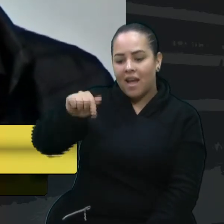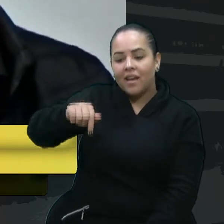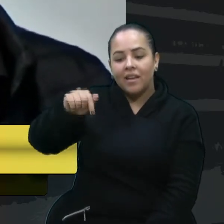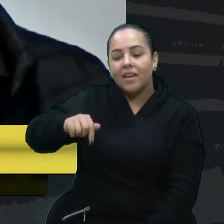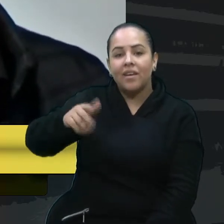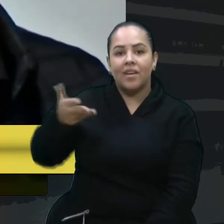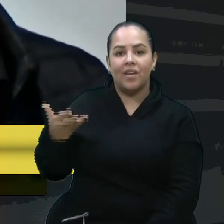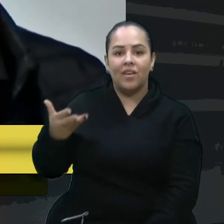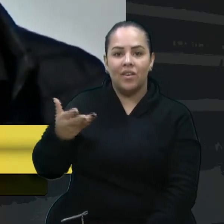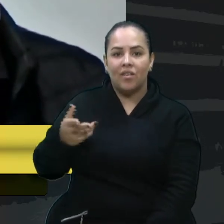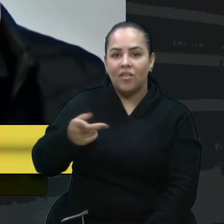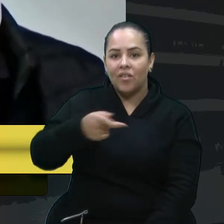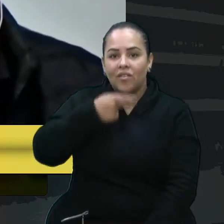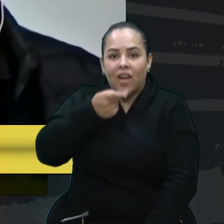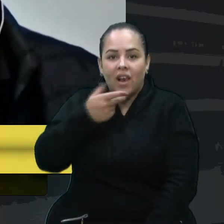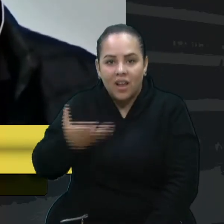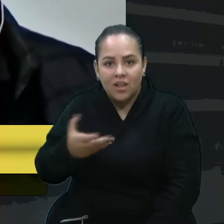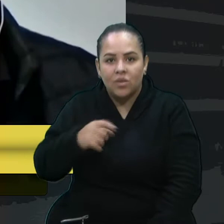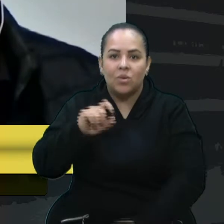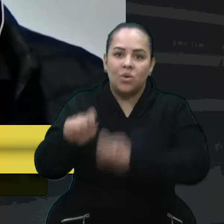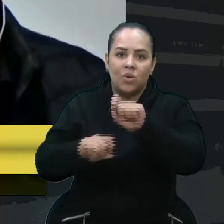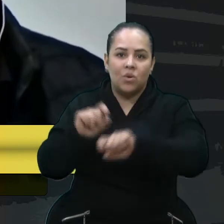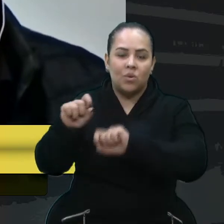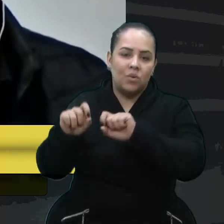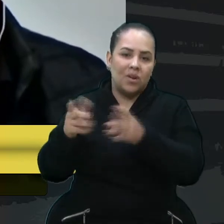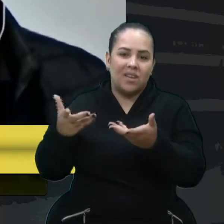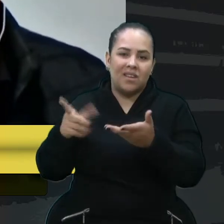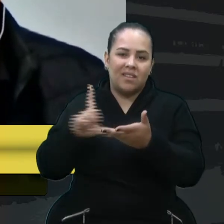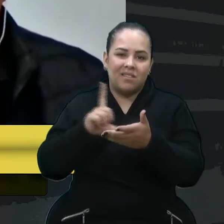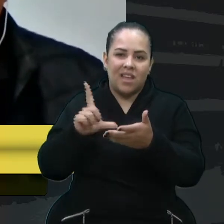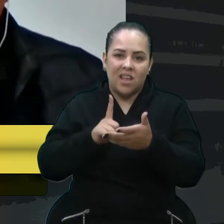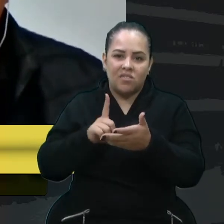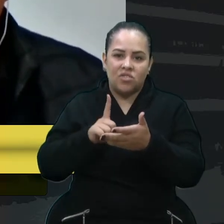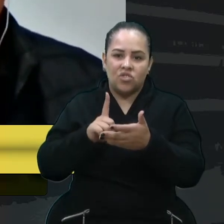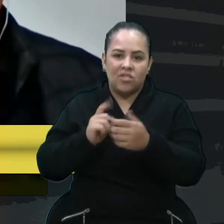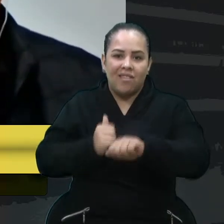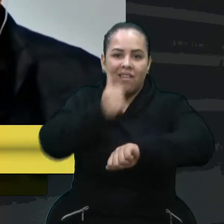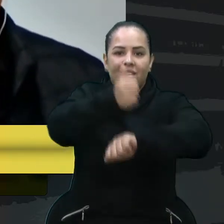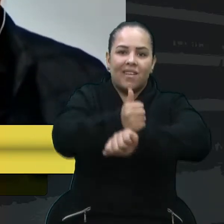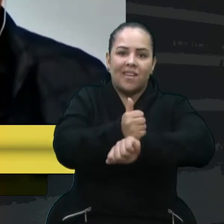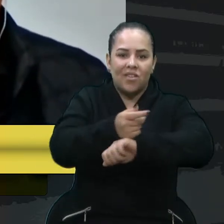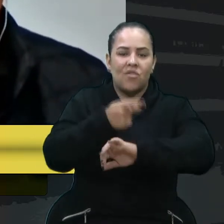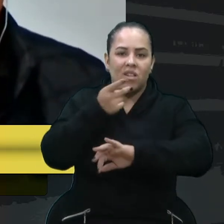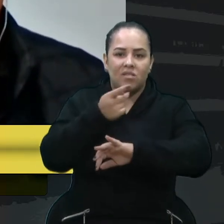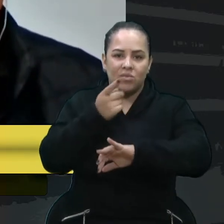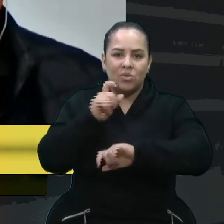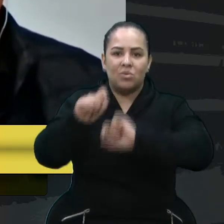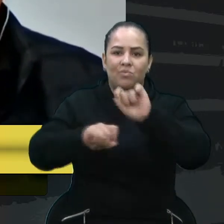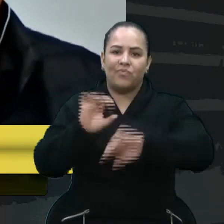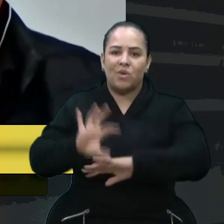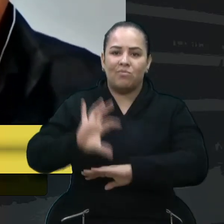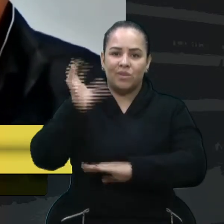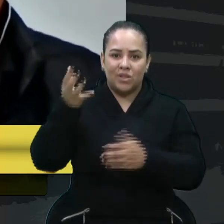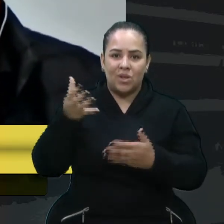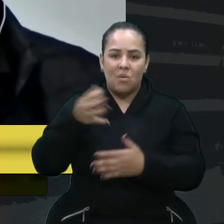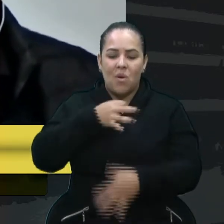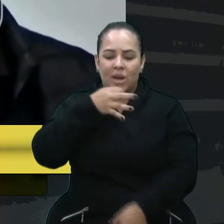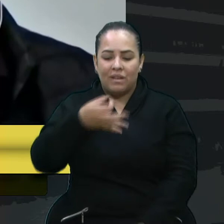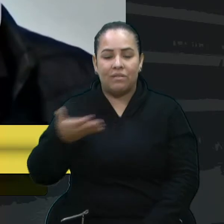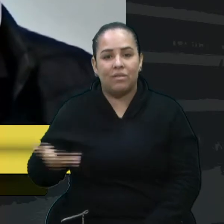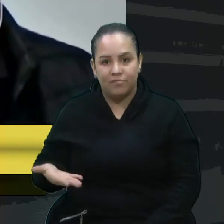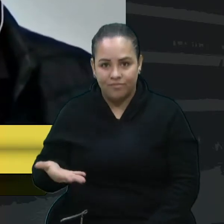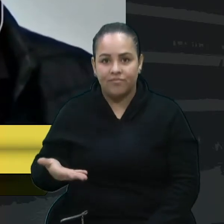infelizmente, nesse nosso comentário de declaração de líder, falando de uma tragédia dessas. E quanto àquela